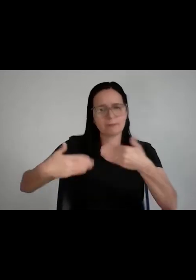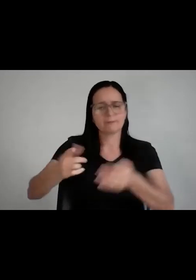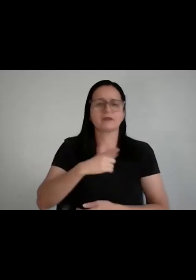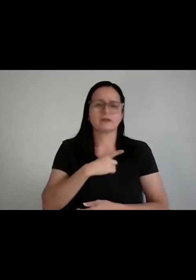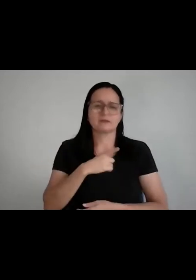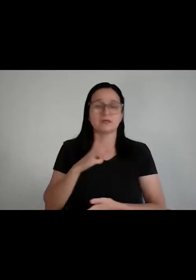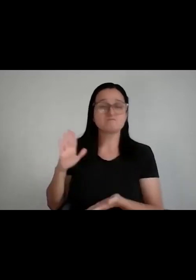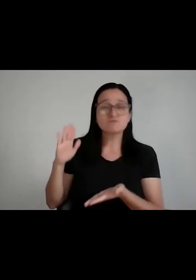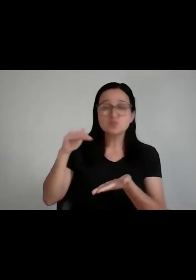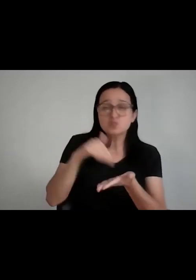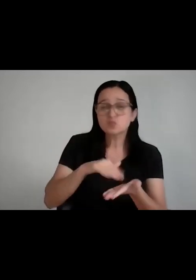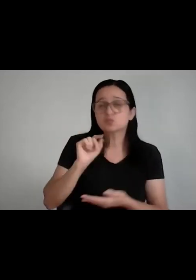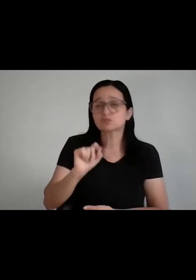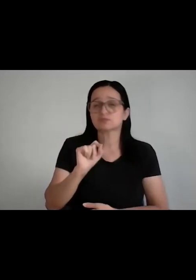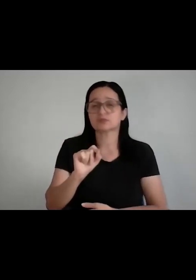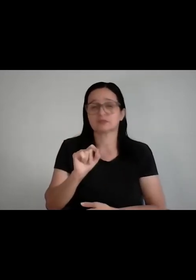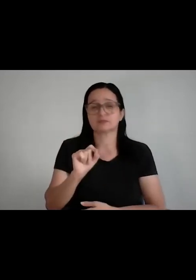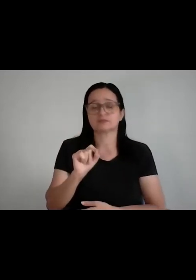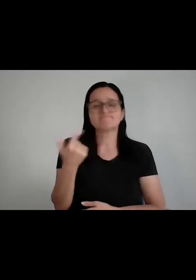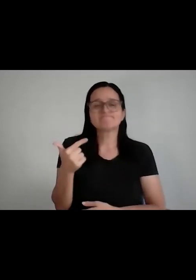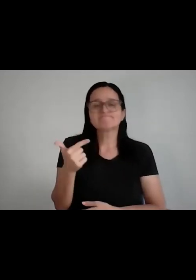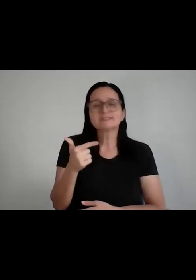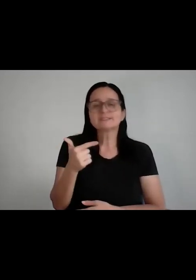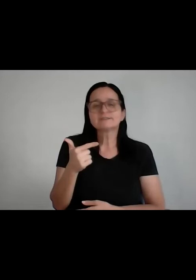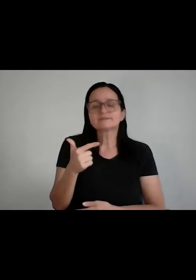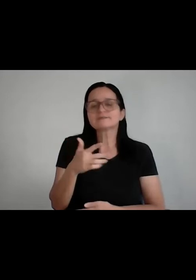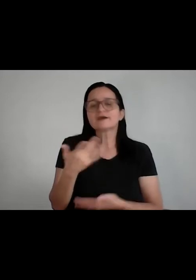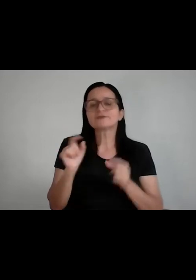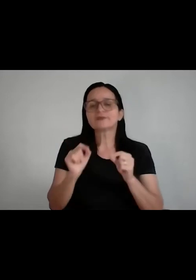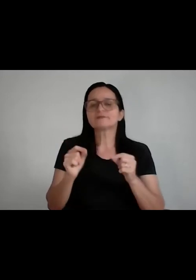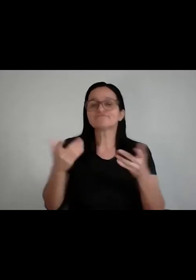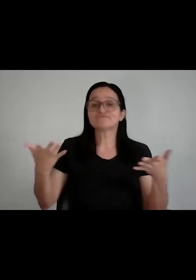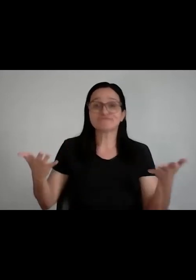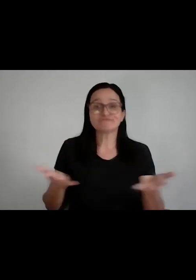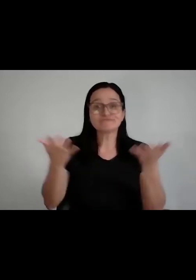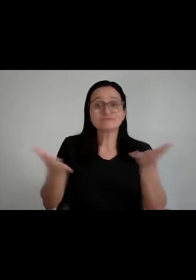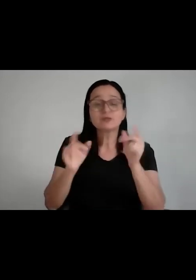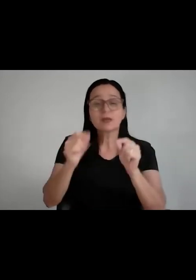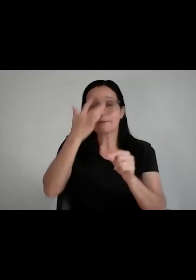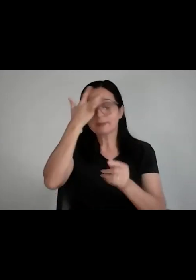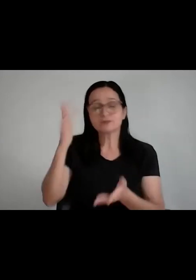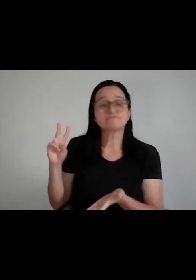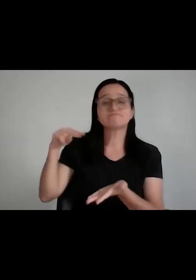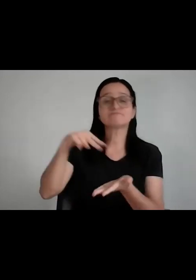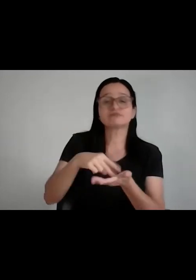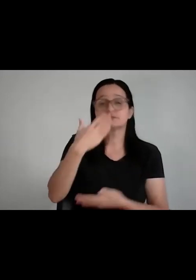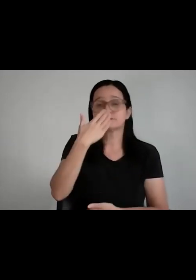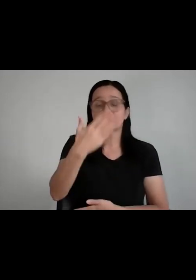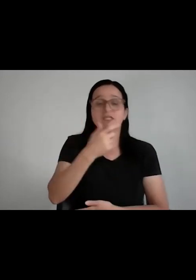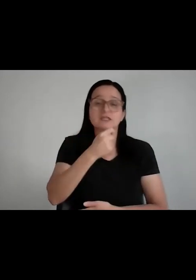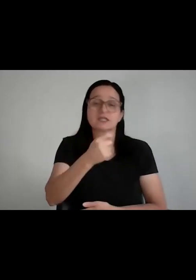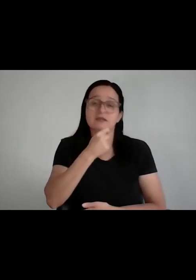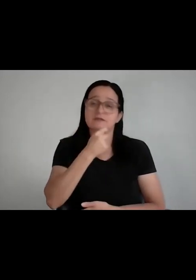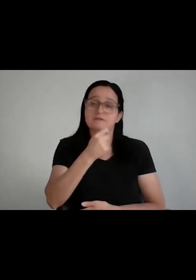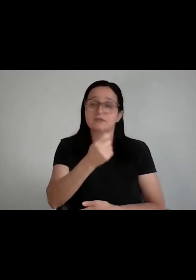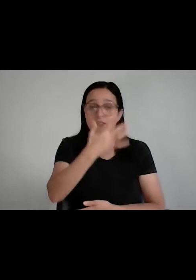mais nada mais contagiante que gera entusiasme para a gente quando alguém aparece na nossa frente para uma entrevista e essa pessoa